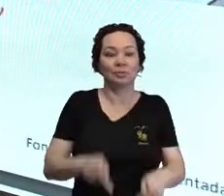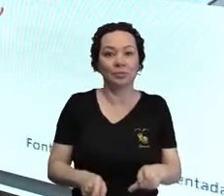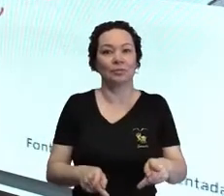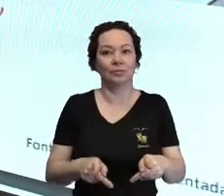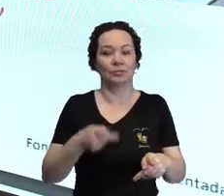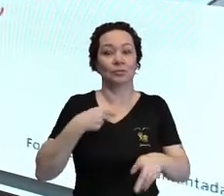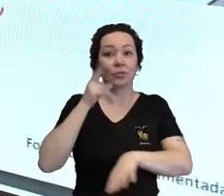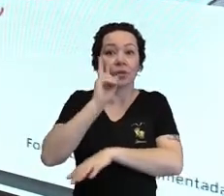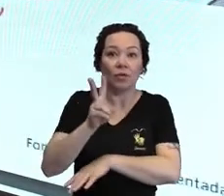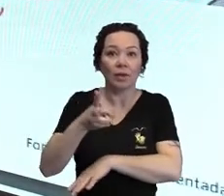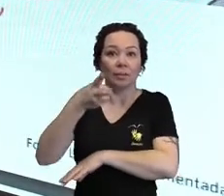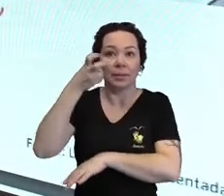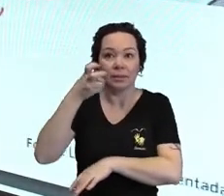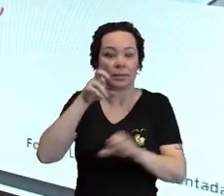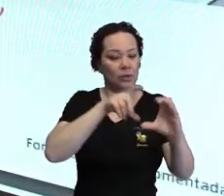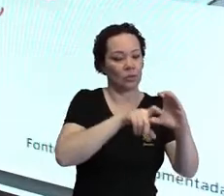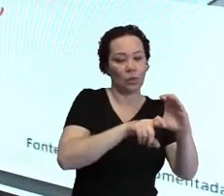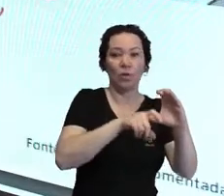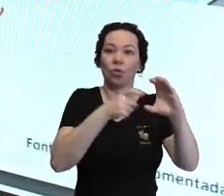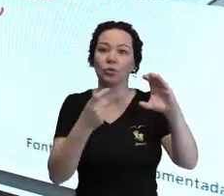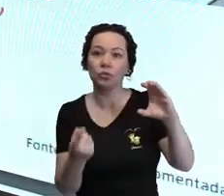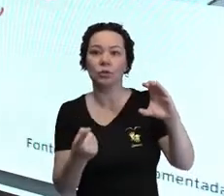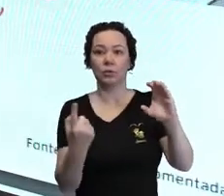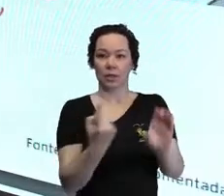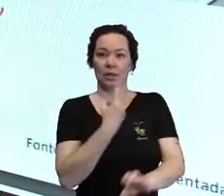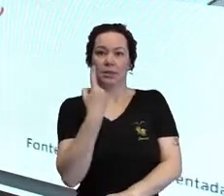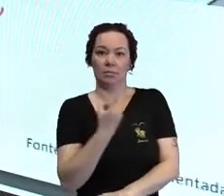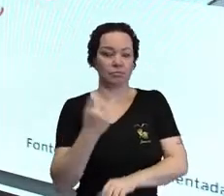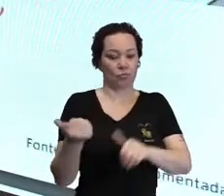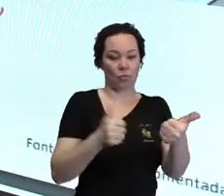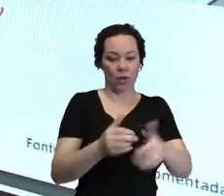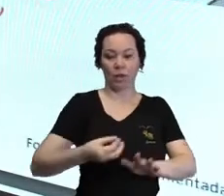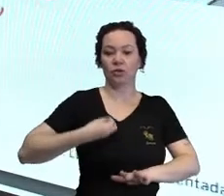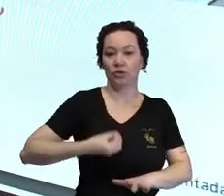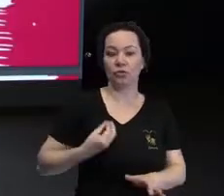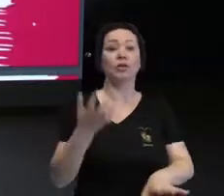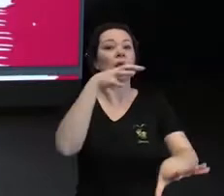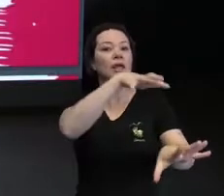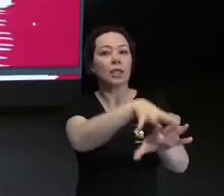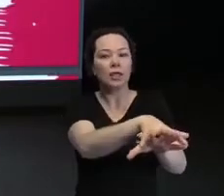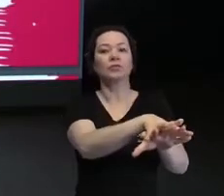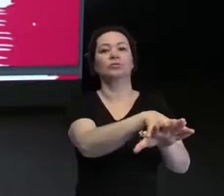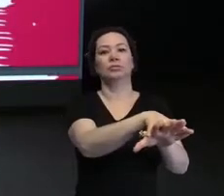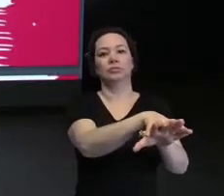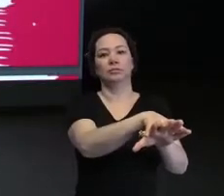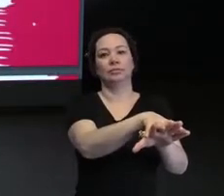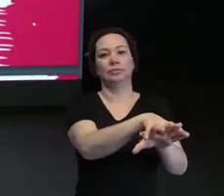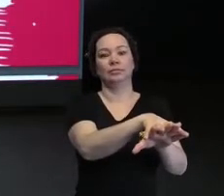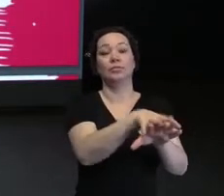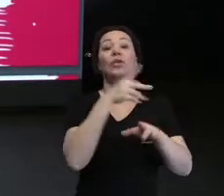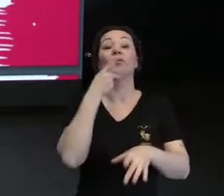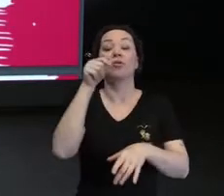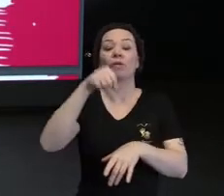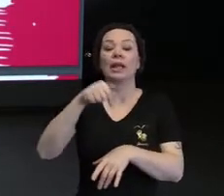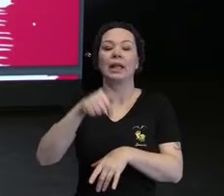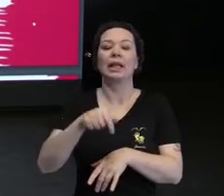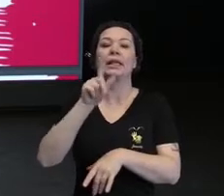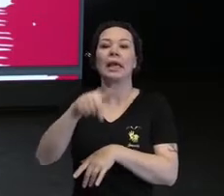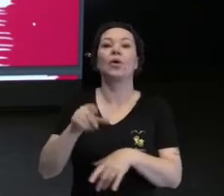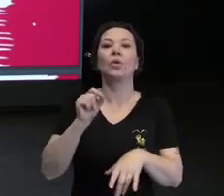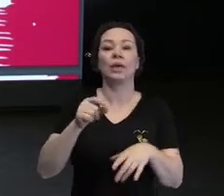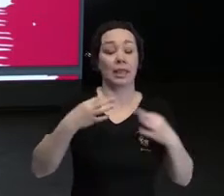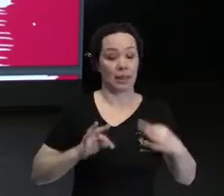Visando sempre a sua autonomia e independência, qualidade de vida e inclusão social. Então, o que a gente vai falar aqui são